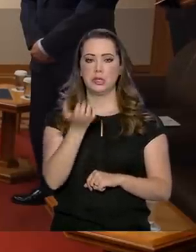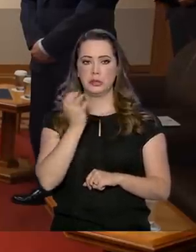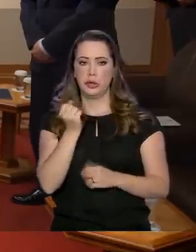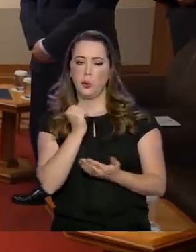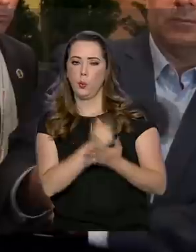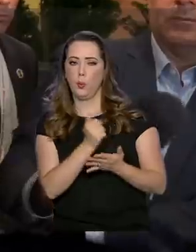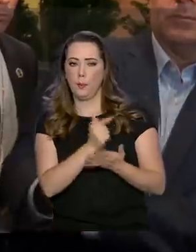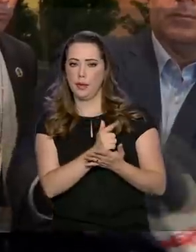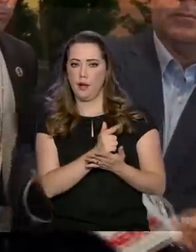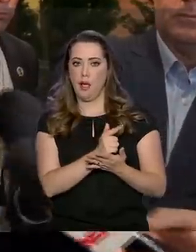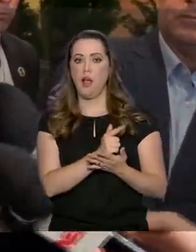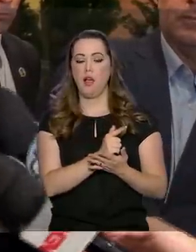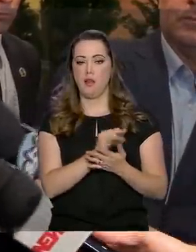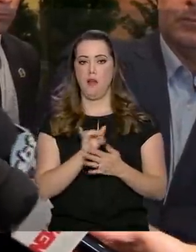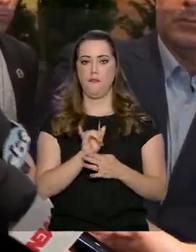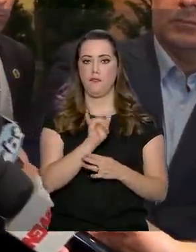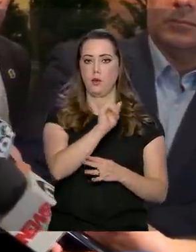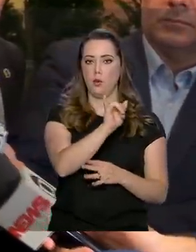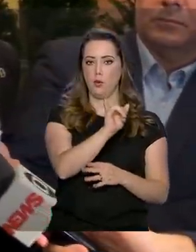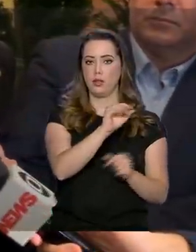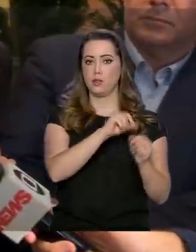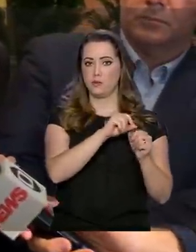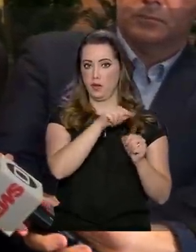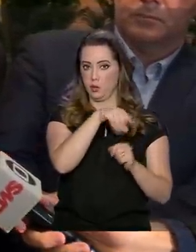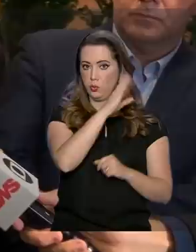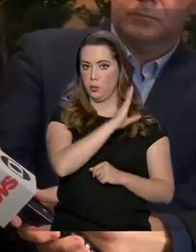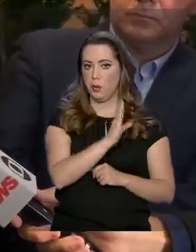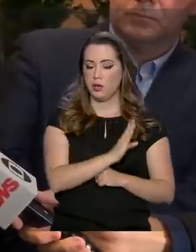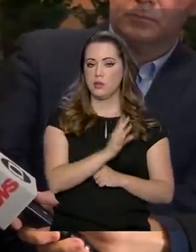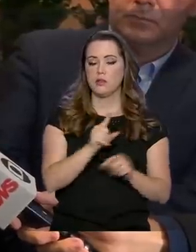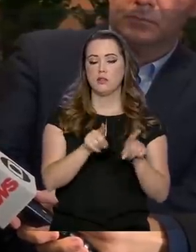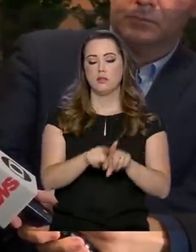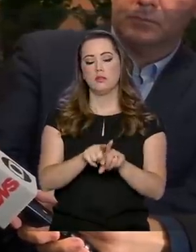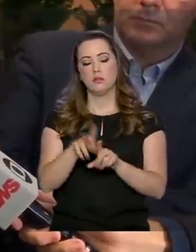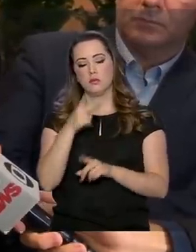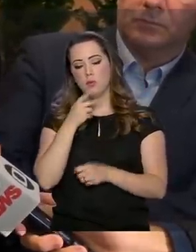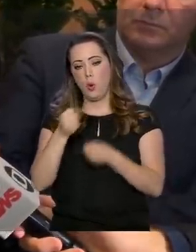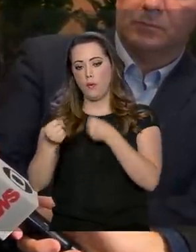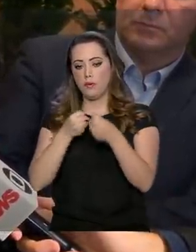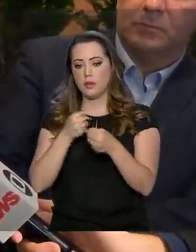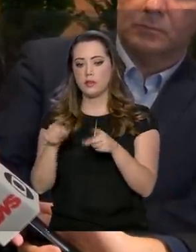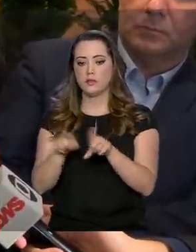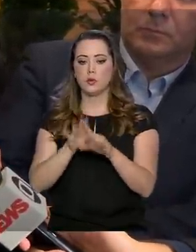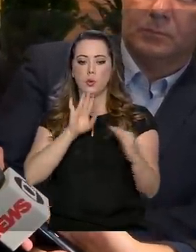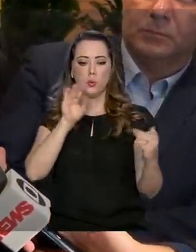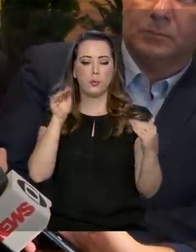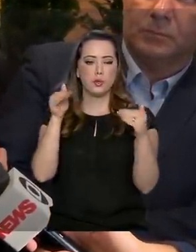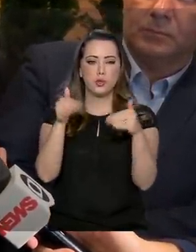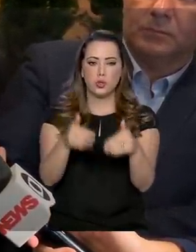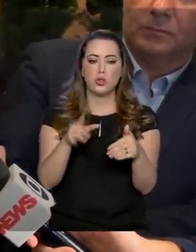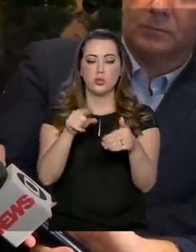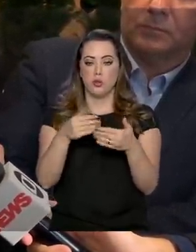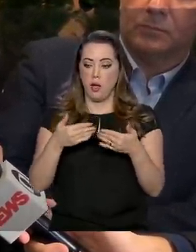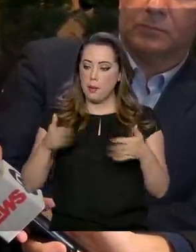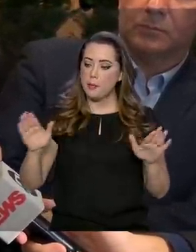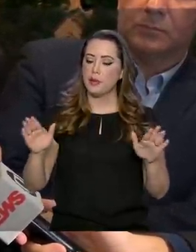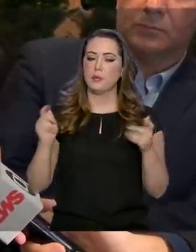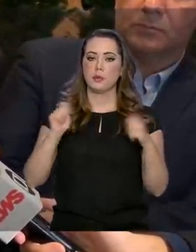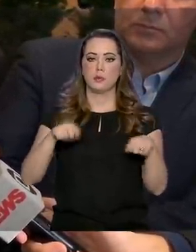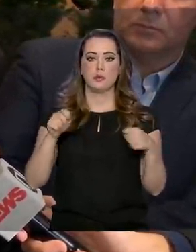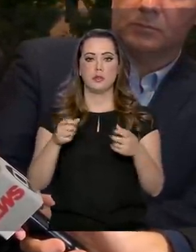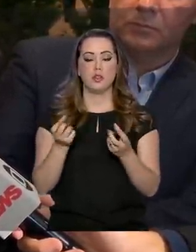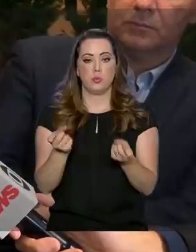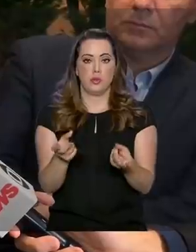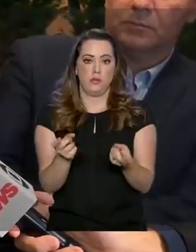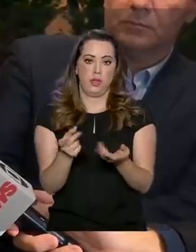pela Embraer. Em conversa com jornalistas, Bolsonaro lembrou que um dos focos desta viagem é abrir mercado para os produtos